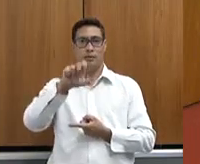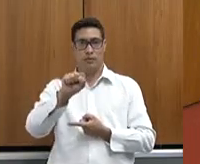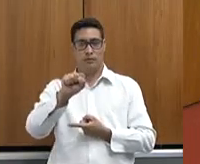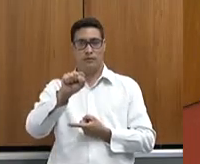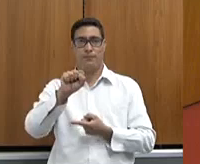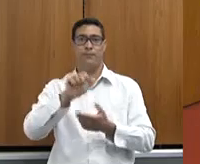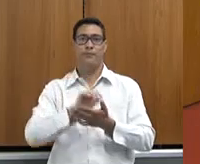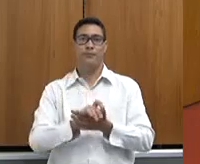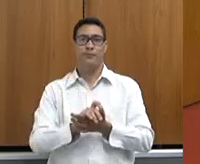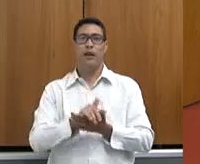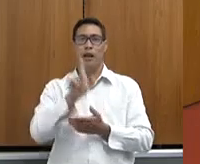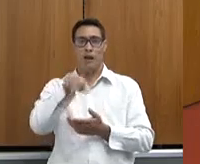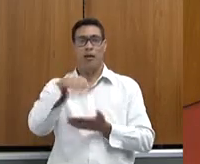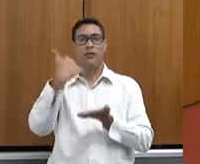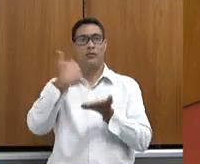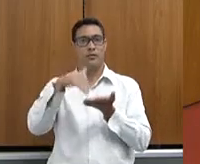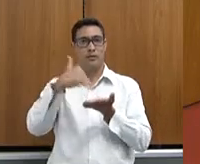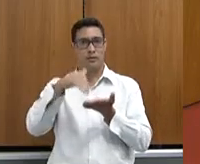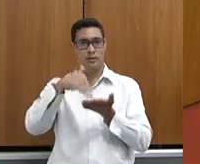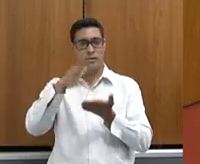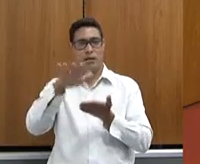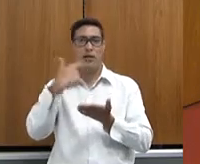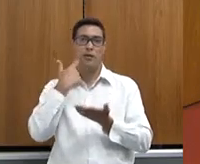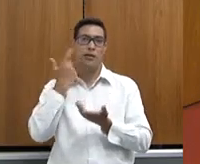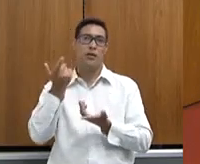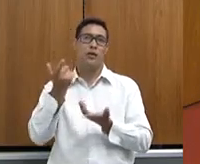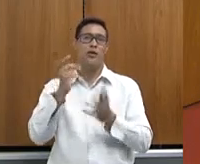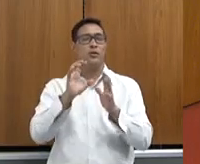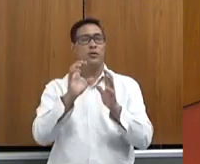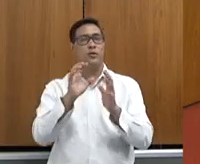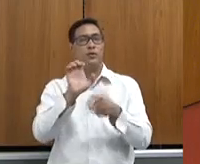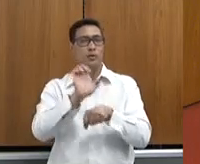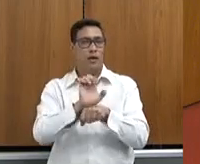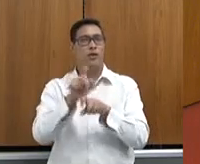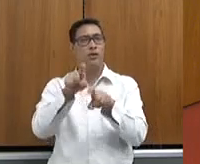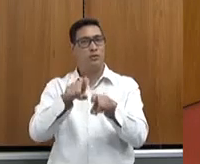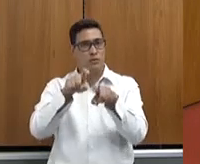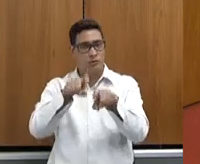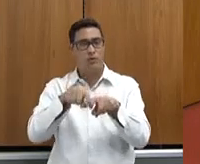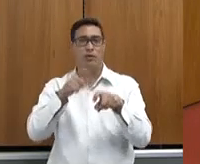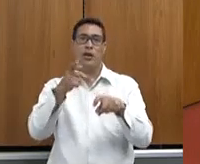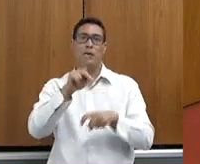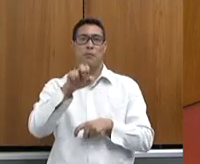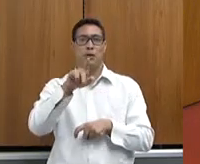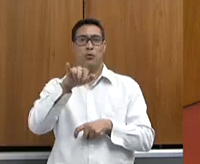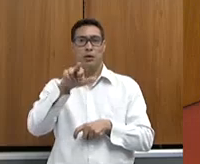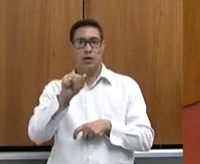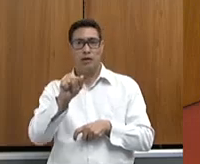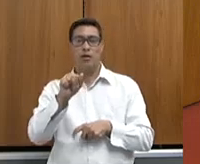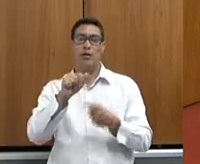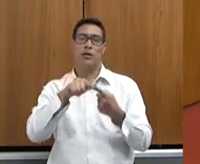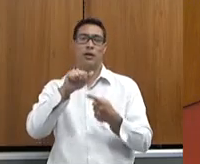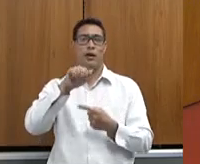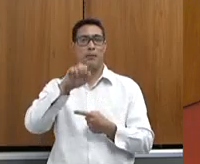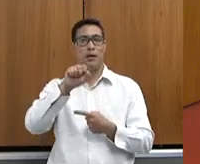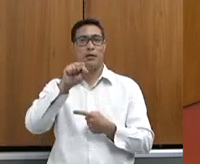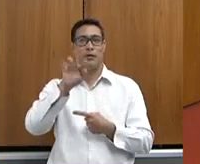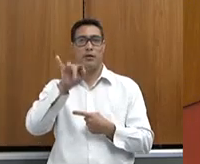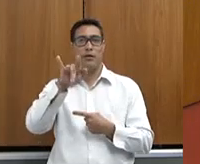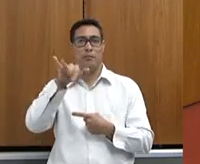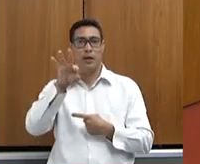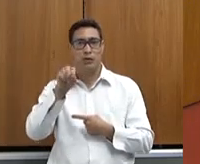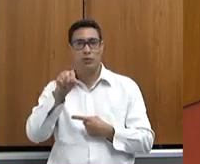Pereira Fernandes, nosso secretário do Estado de Agricultura, Pecuária e Abastecimento, muito obrigado pela